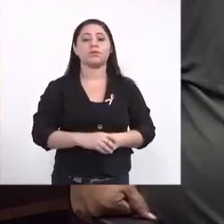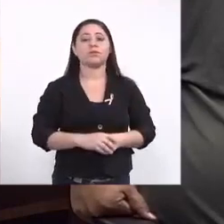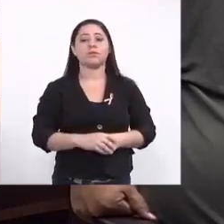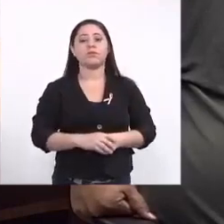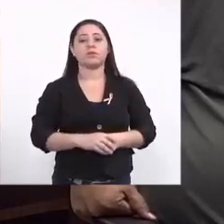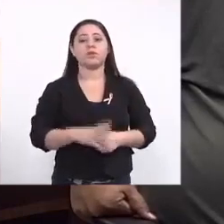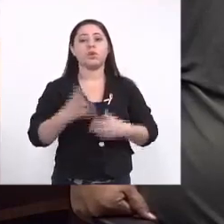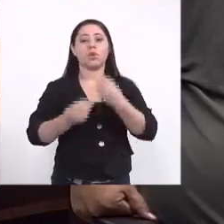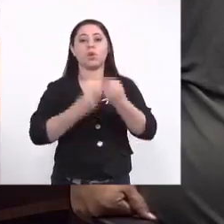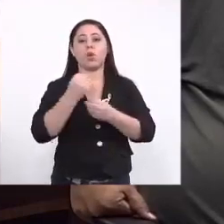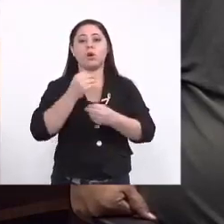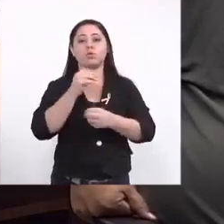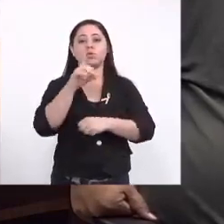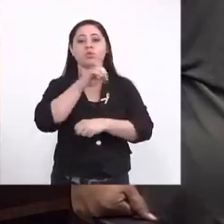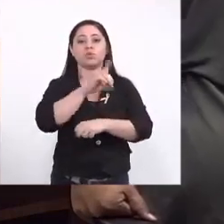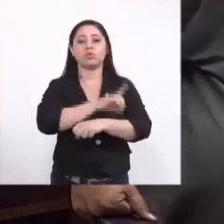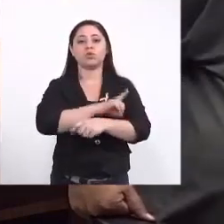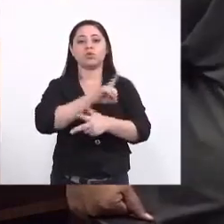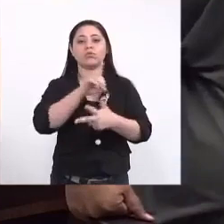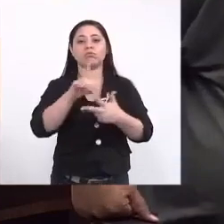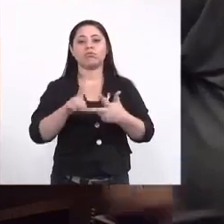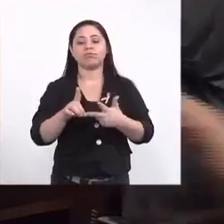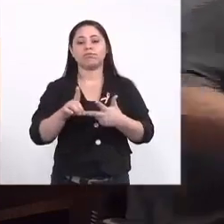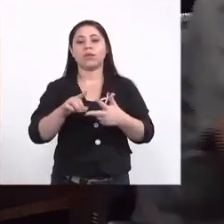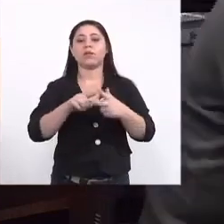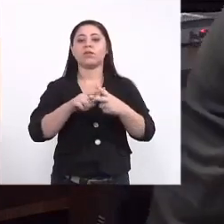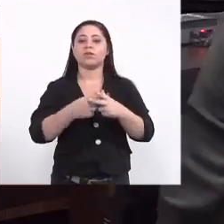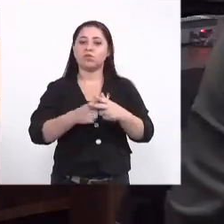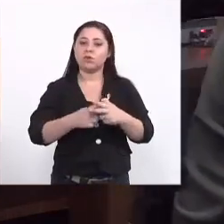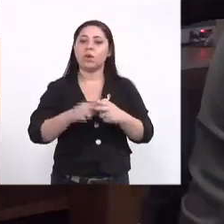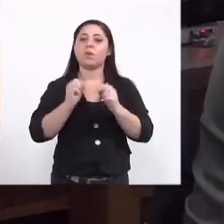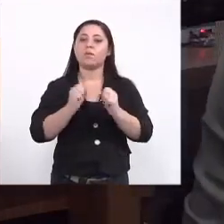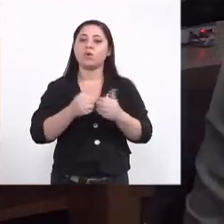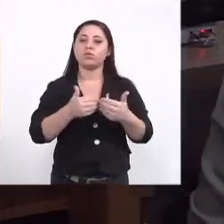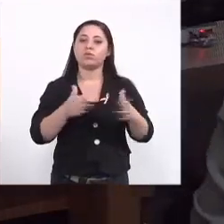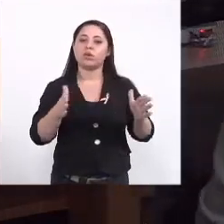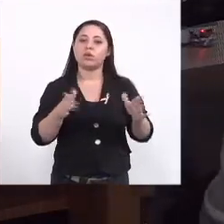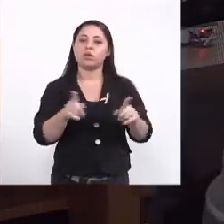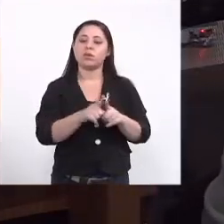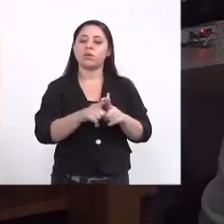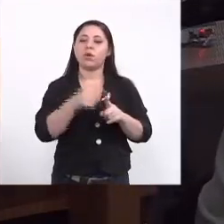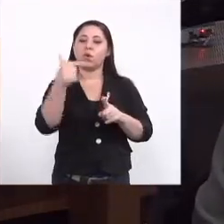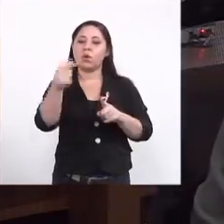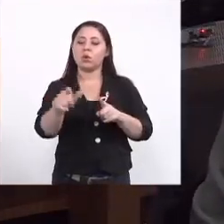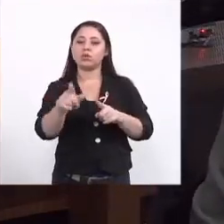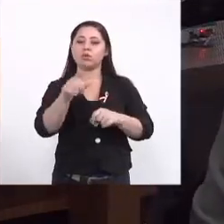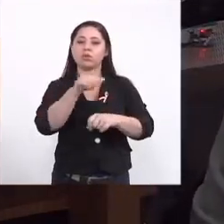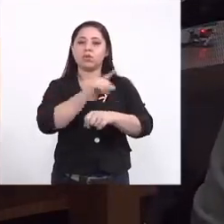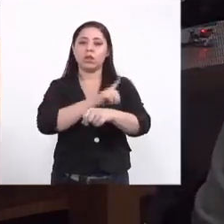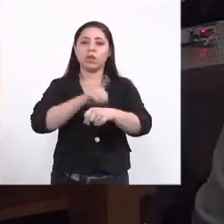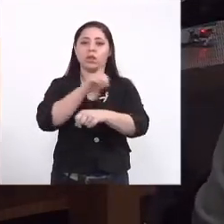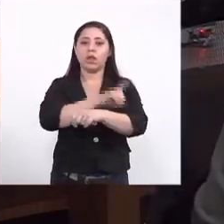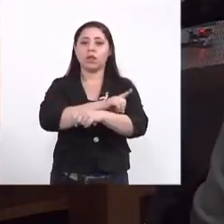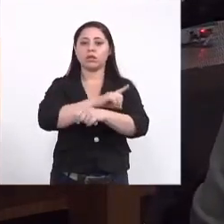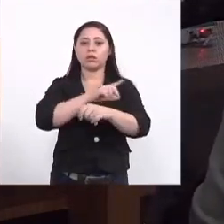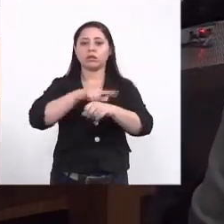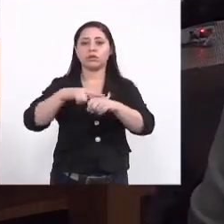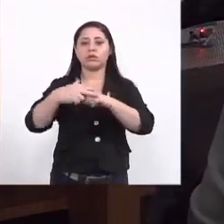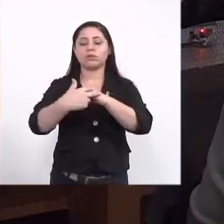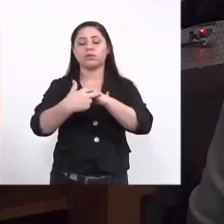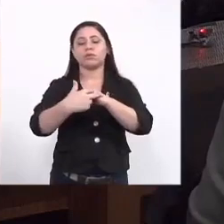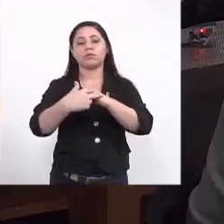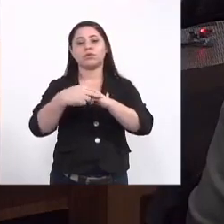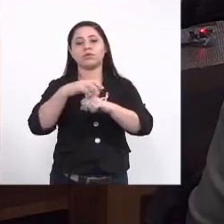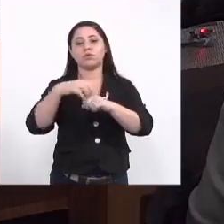vendo aqui no caso das três esse tipo de ferramenta ele pode se estender não só a dengue mas também a zika e o chikungunya e é isso